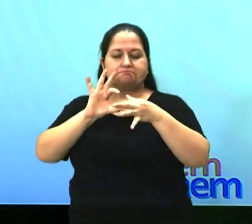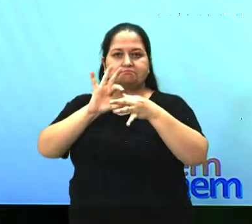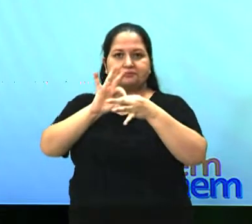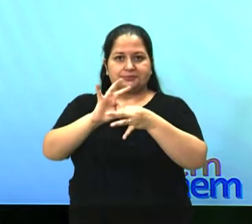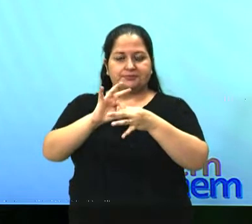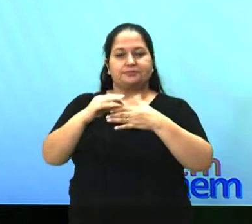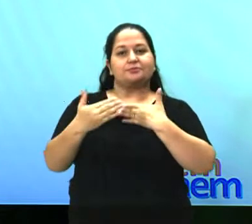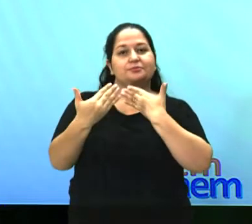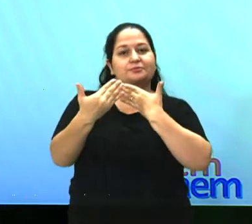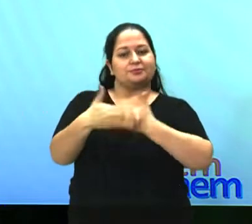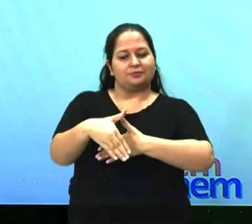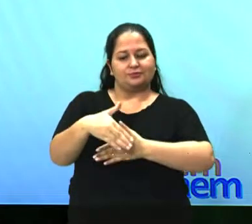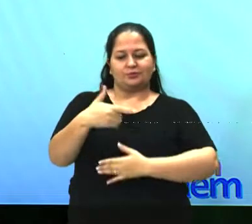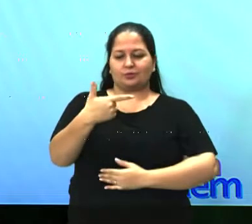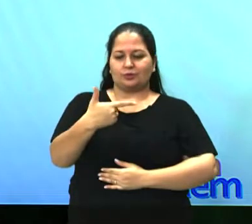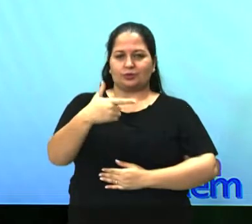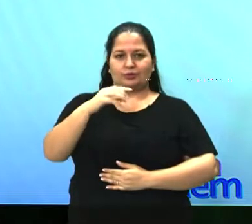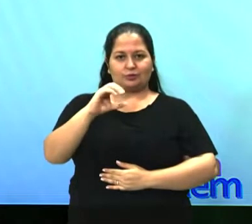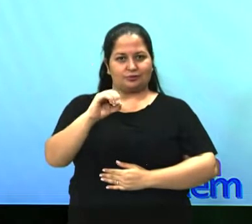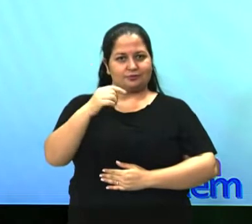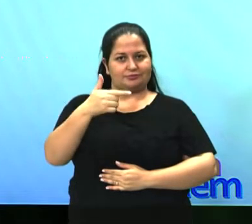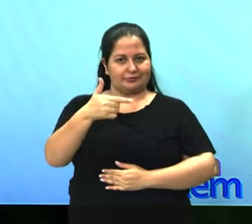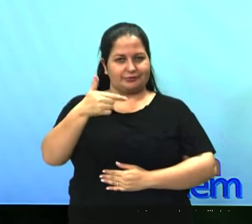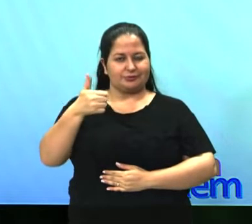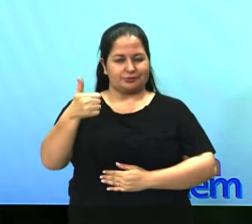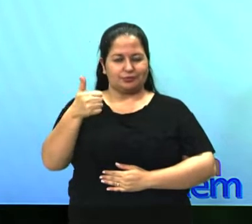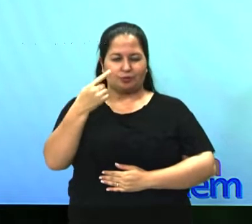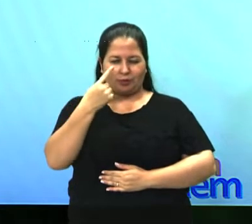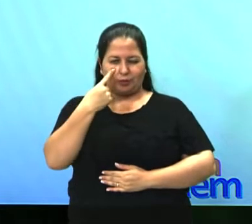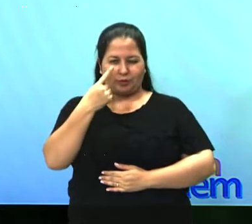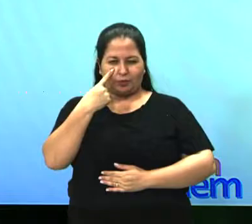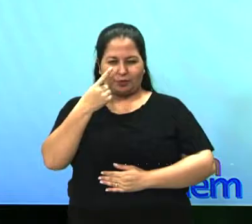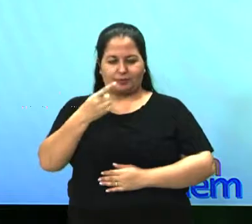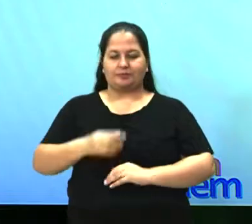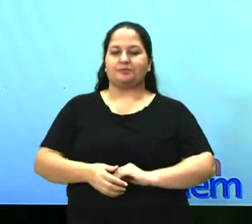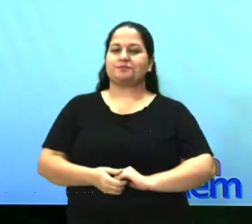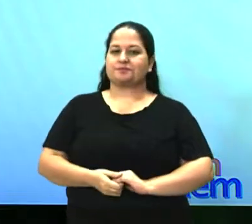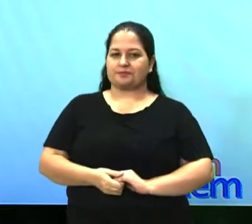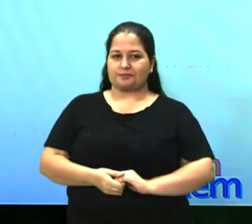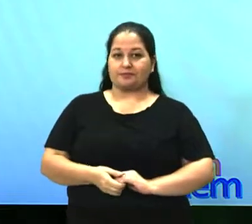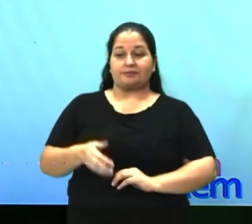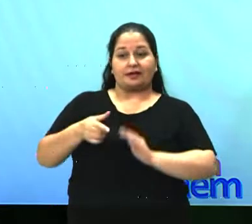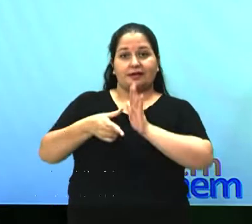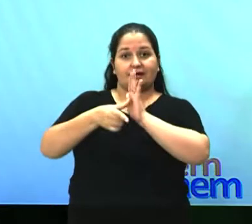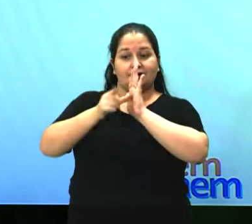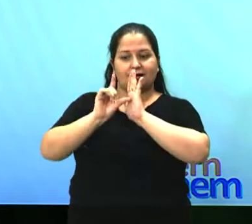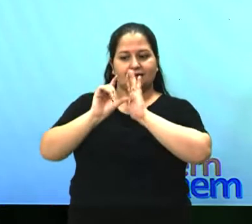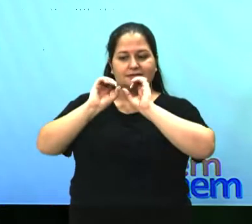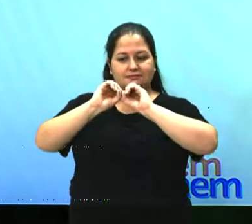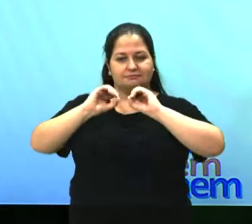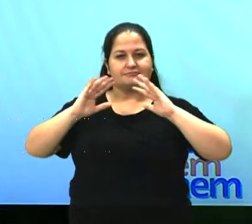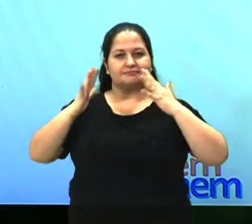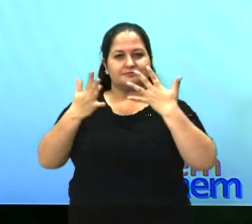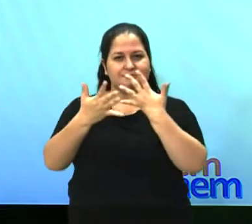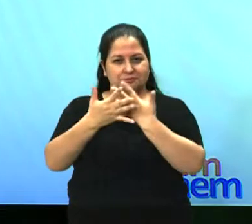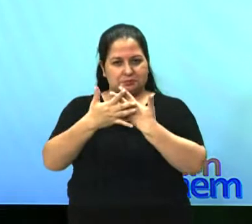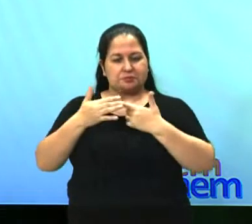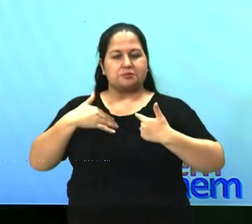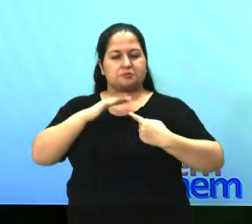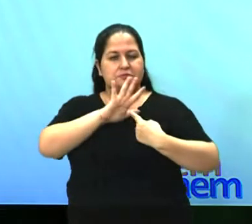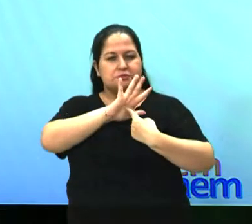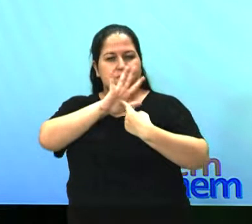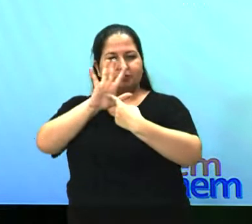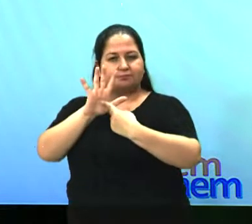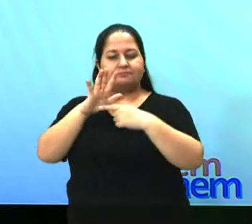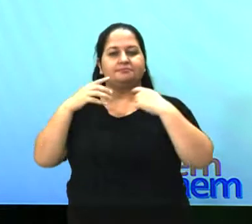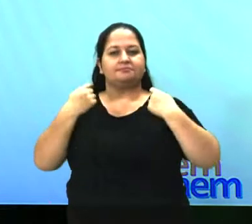2021? Veja comigo. Lembra quando, então, no slide anterior eu te mostrei que a nossa habilidade